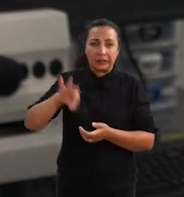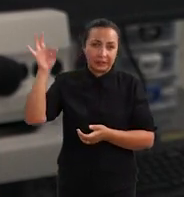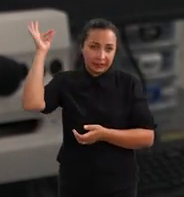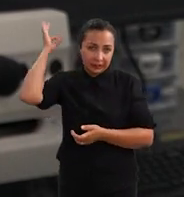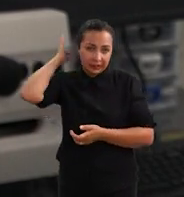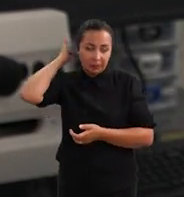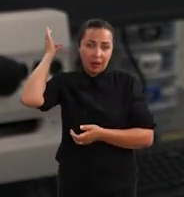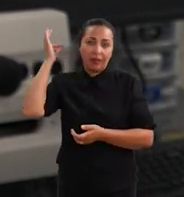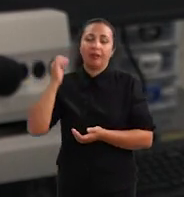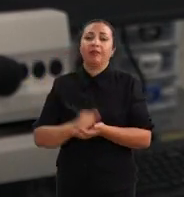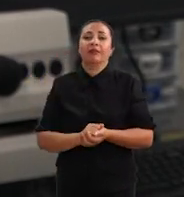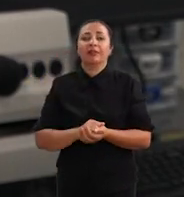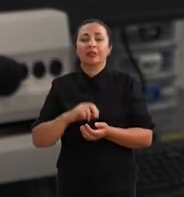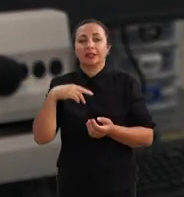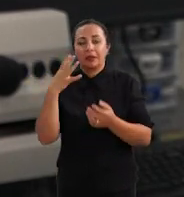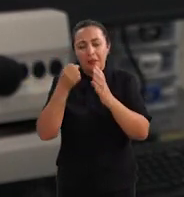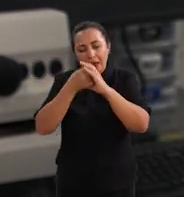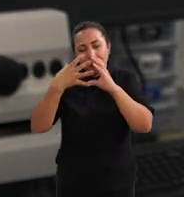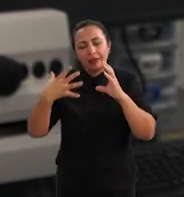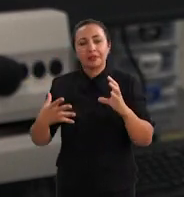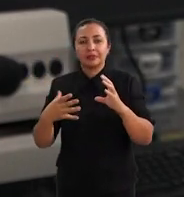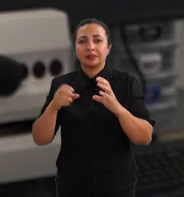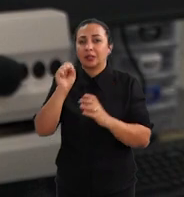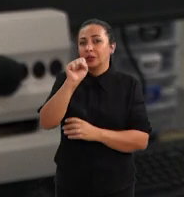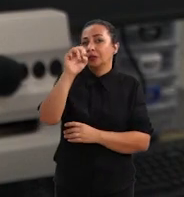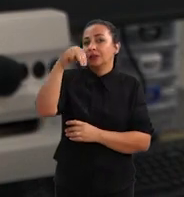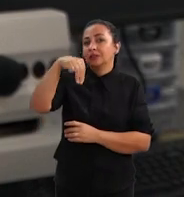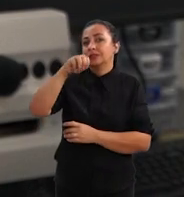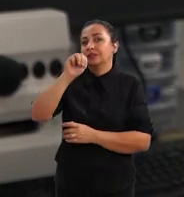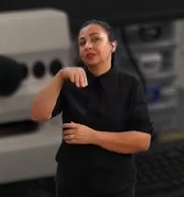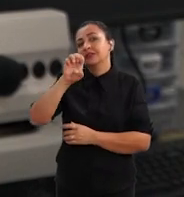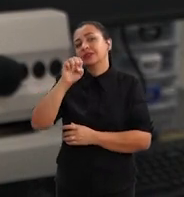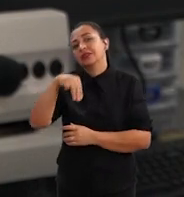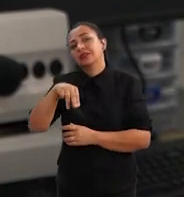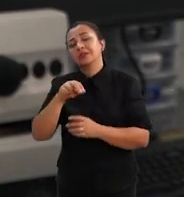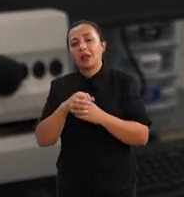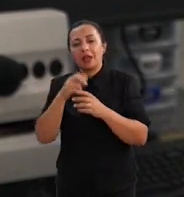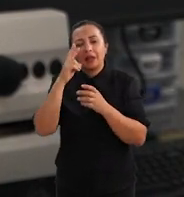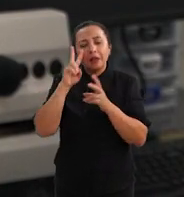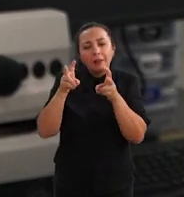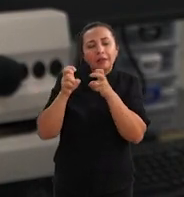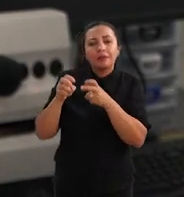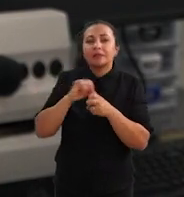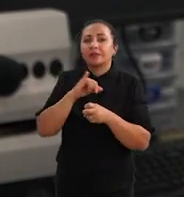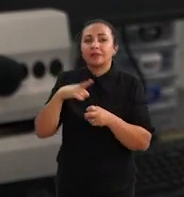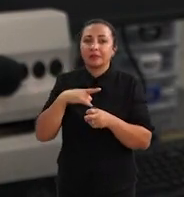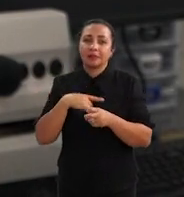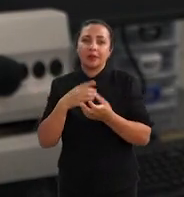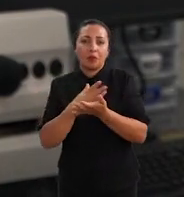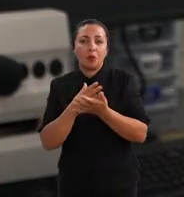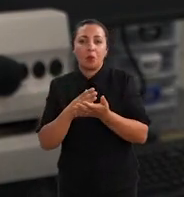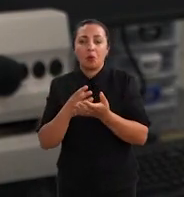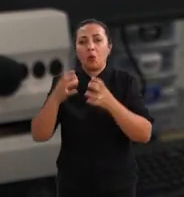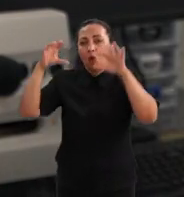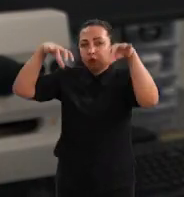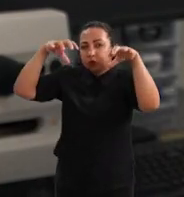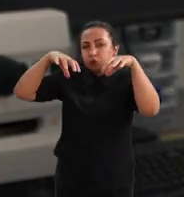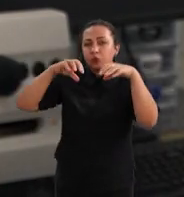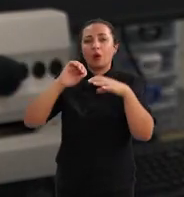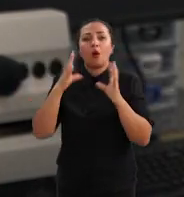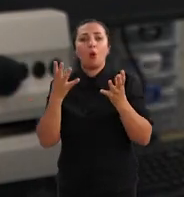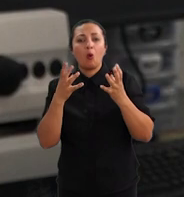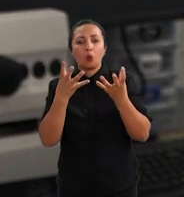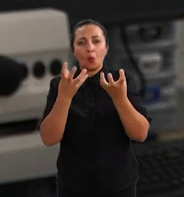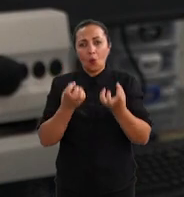zangões de abelhas, no intuito de a gente caracterizar o sêmen desses animais e verificar se existiam diferenças em relação ao período seco e período chuvoso.